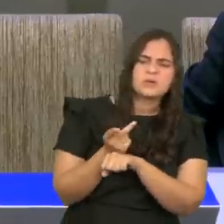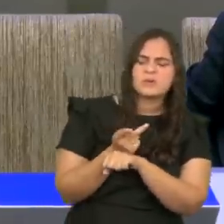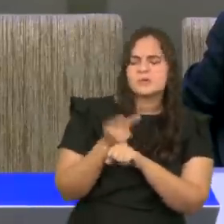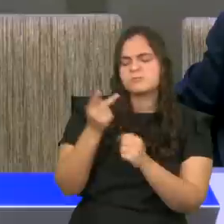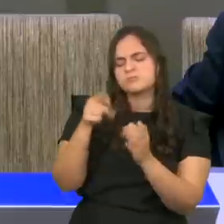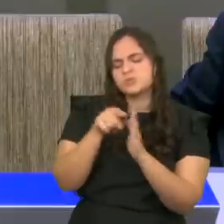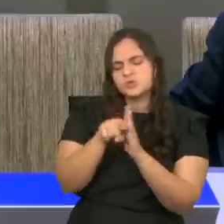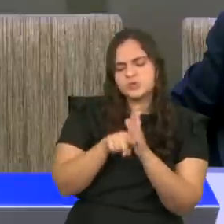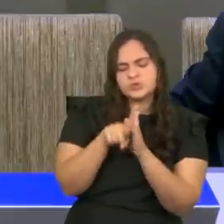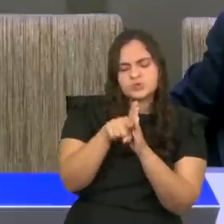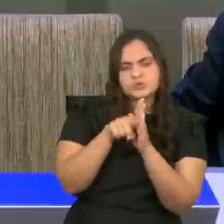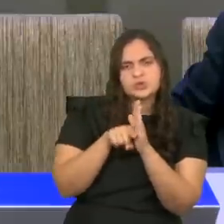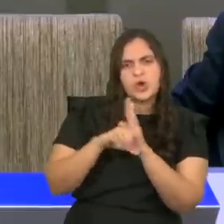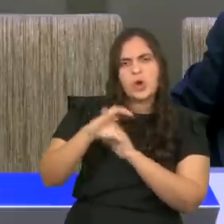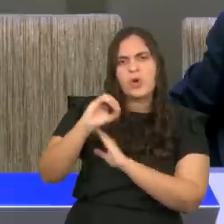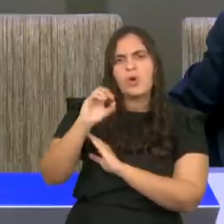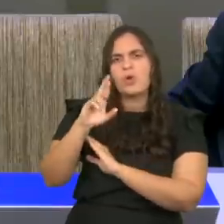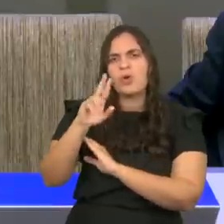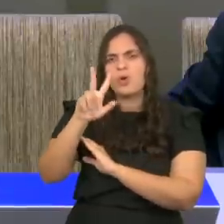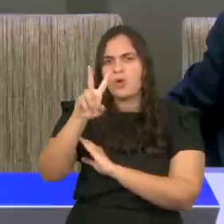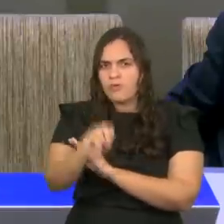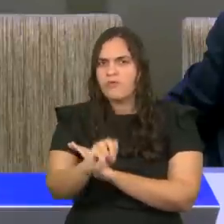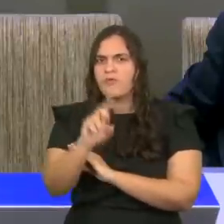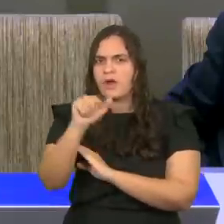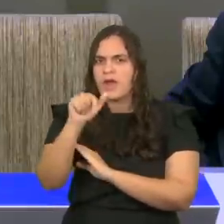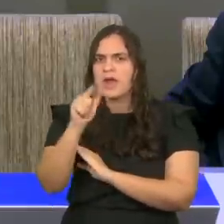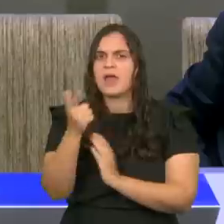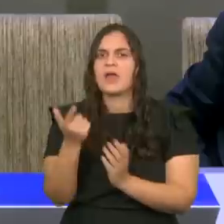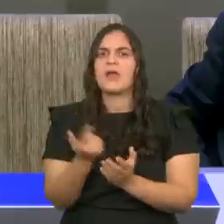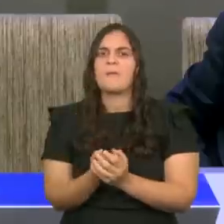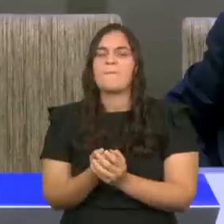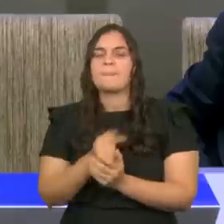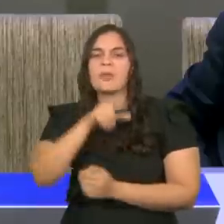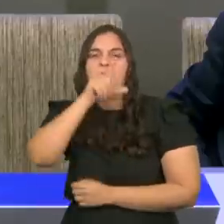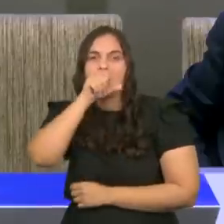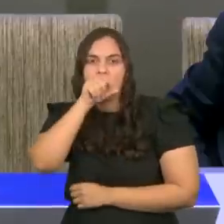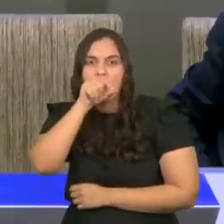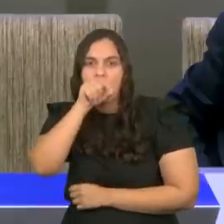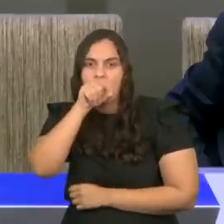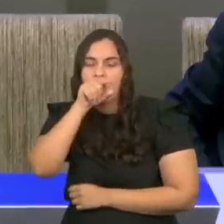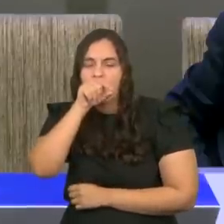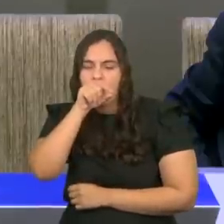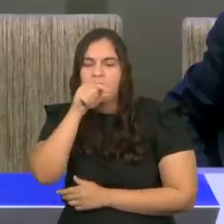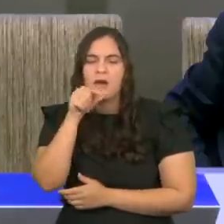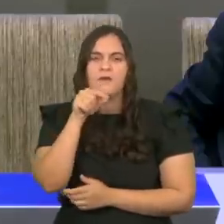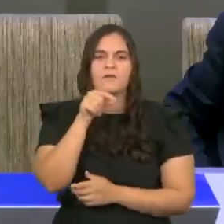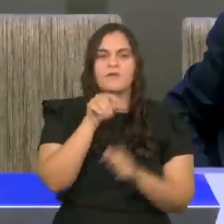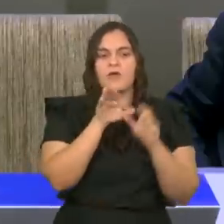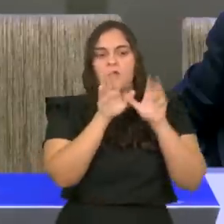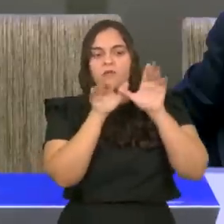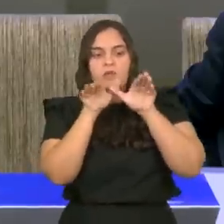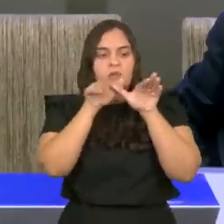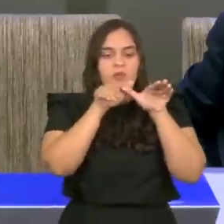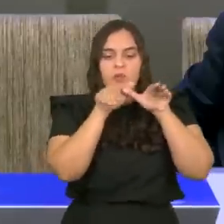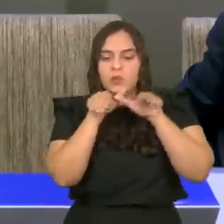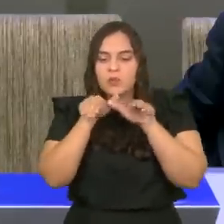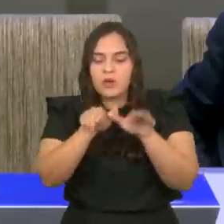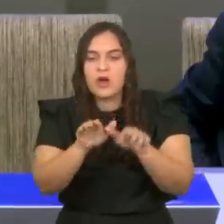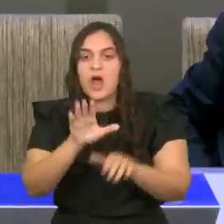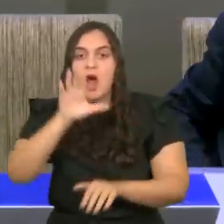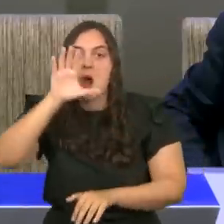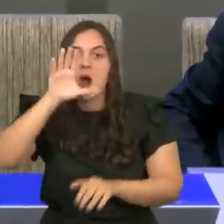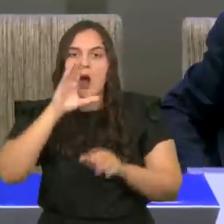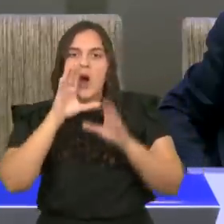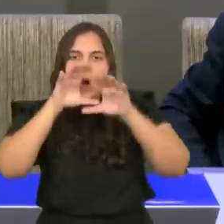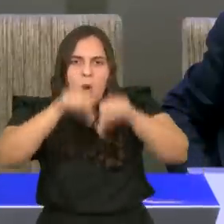e a sua alimentação principal é corpo em putrefação. alimenta de coisas